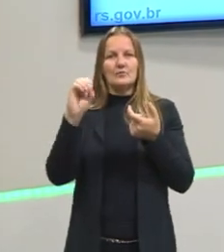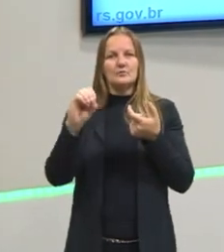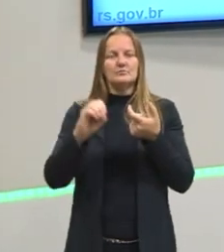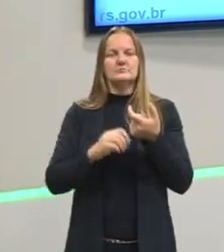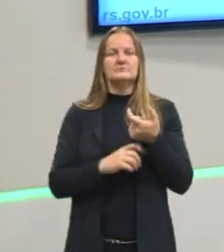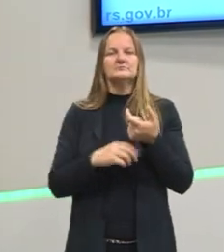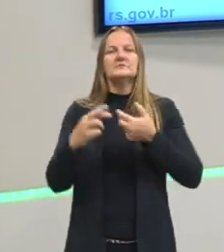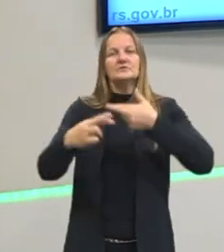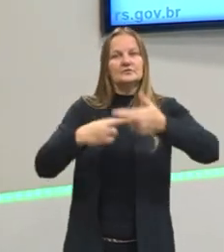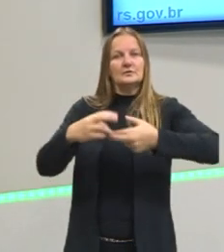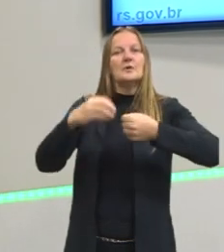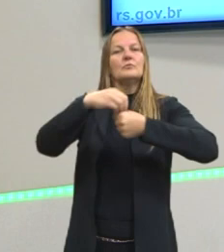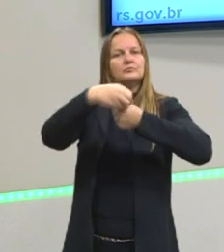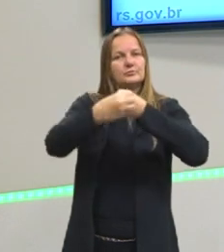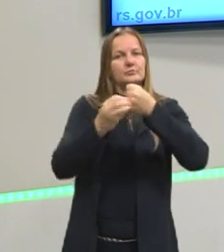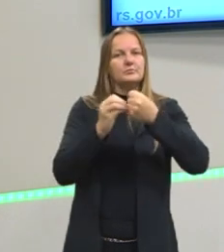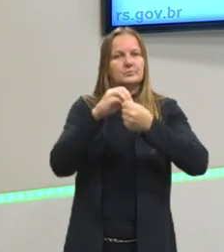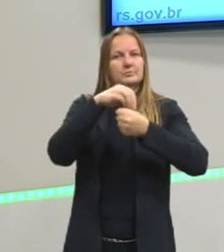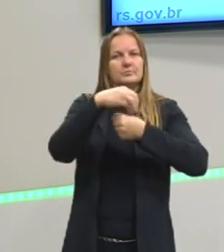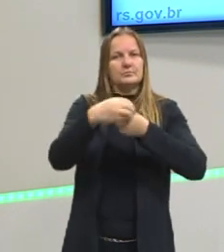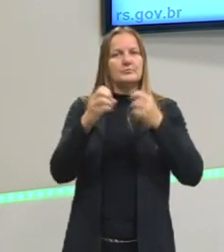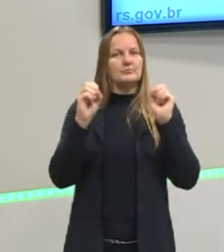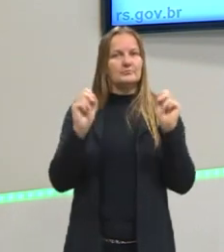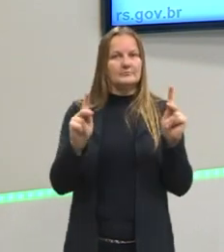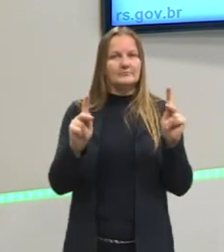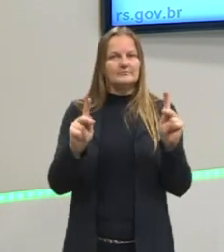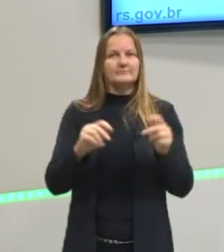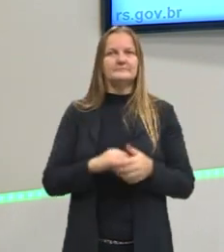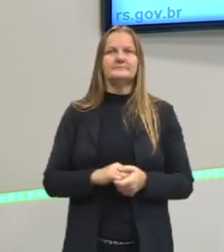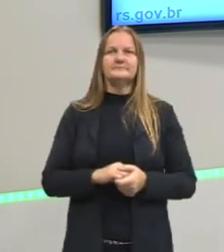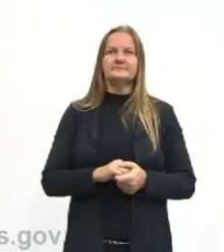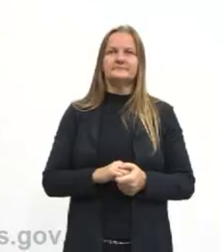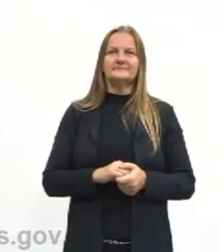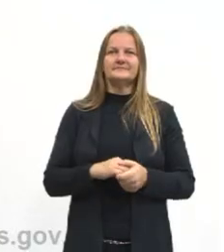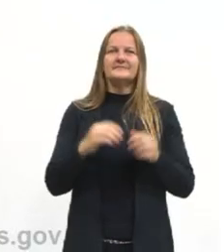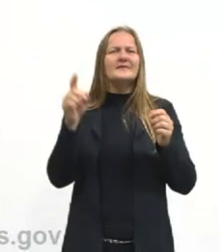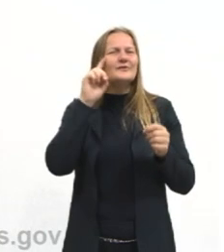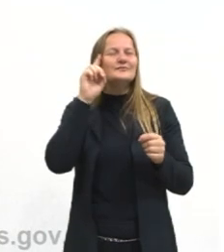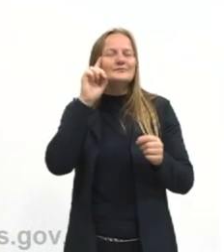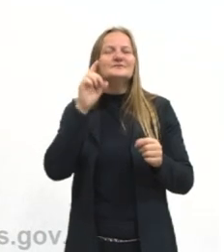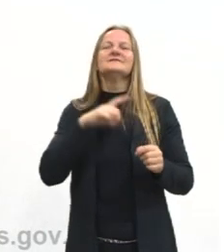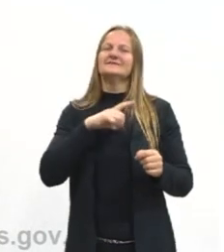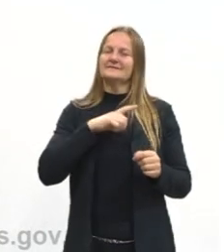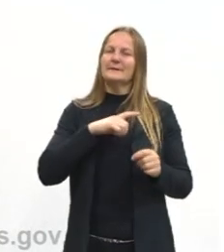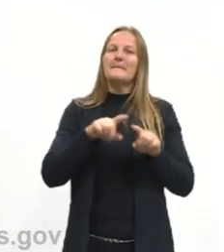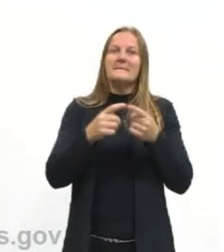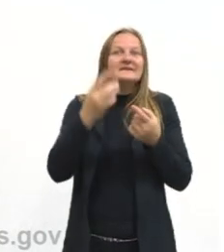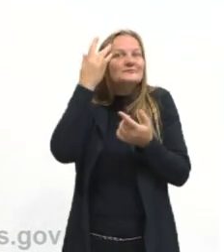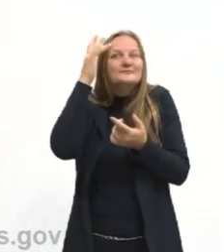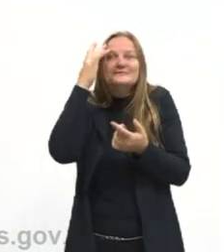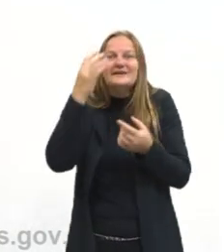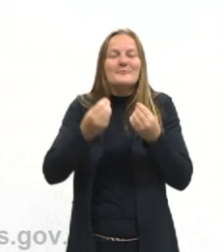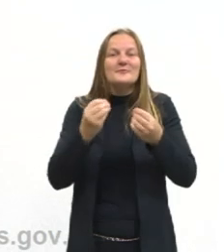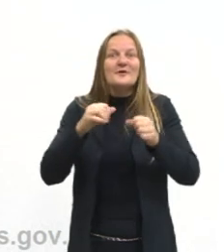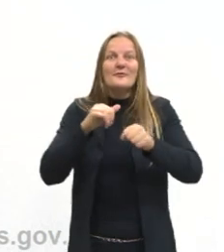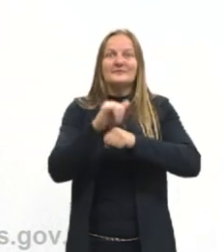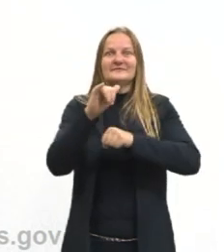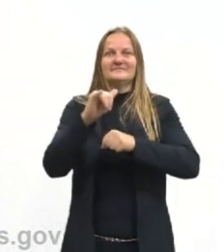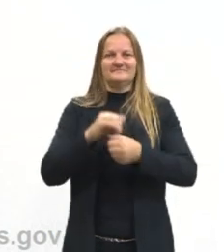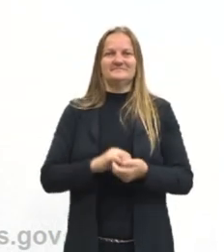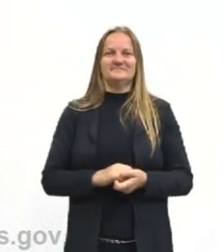interações intermoleculares. Ok? Então, a gente vê isso no nosso dia a dia e muitas vezes nem sabe o que está ocorrendo.